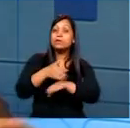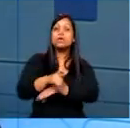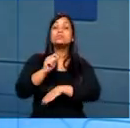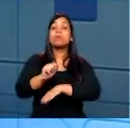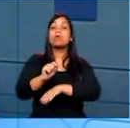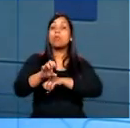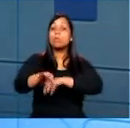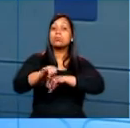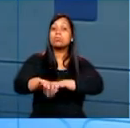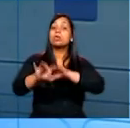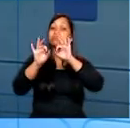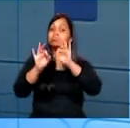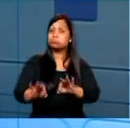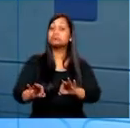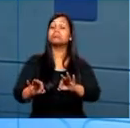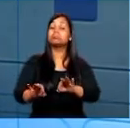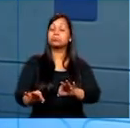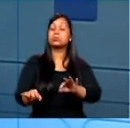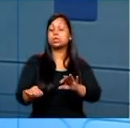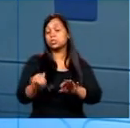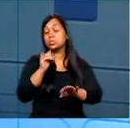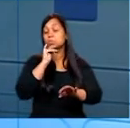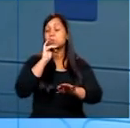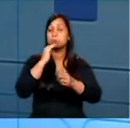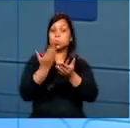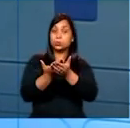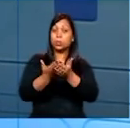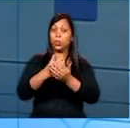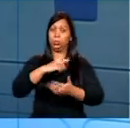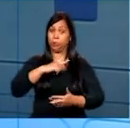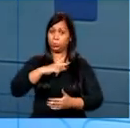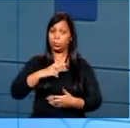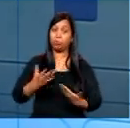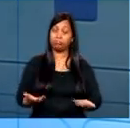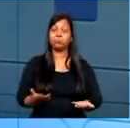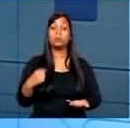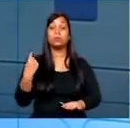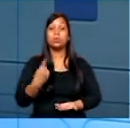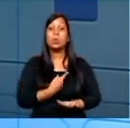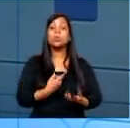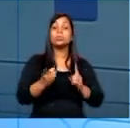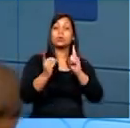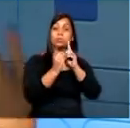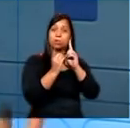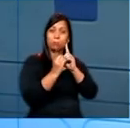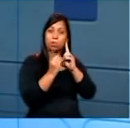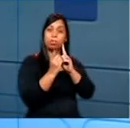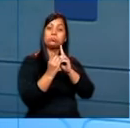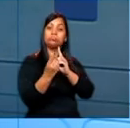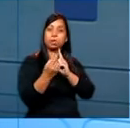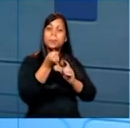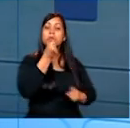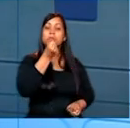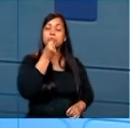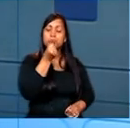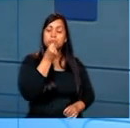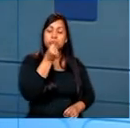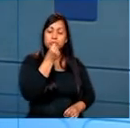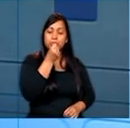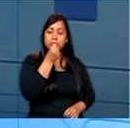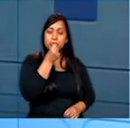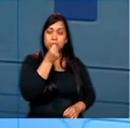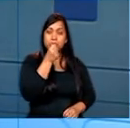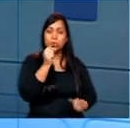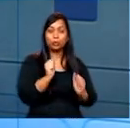como de repente pessoas de escola particular e tudo mais. Então, a gente faz uma entrevista. A gente criou essa entrevista junto